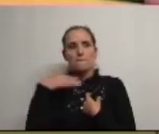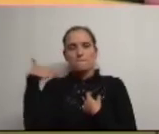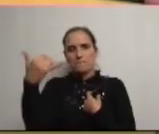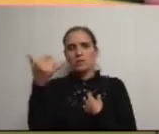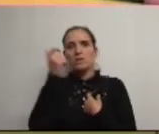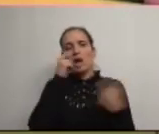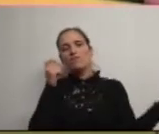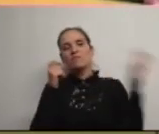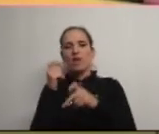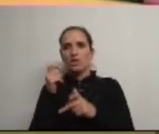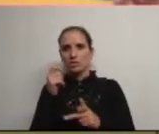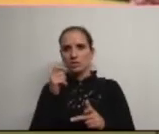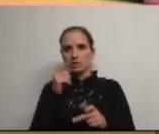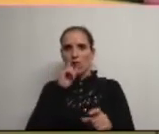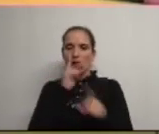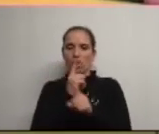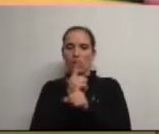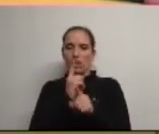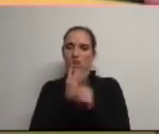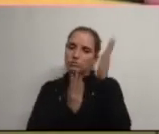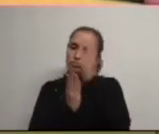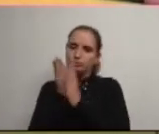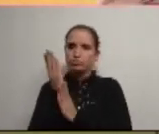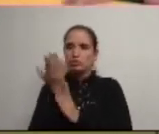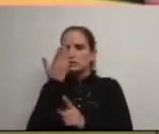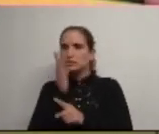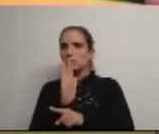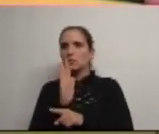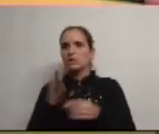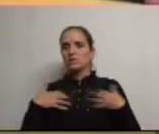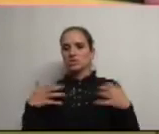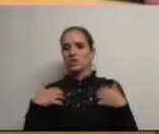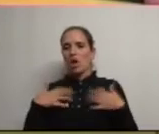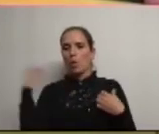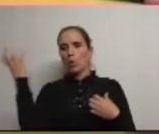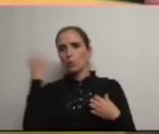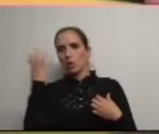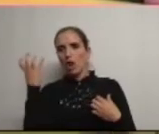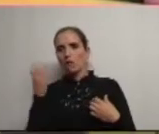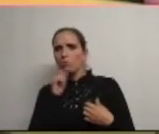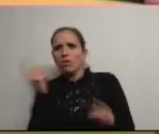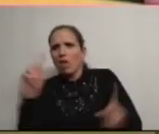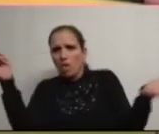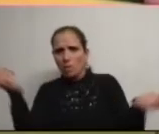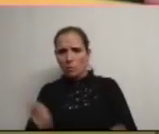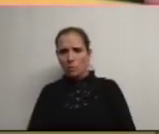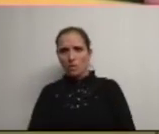quem vier no próximo mandato vai manter por exemplo sextas-feiras culturais pode achar que não